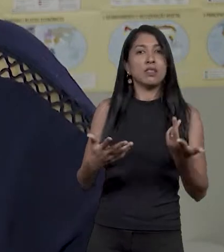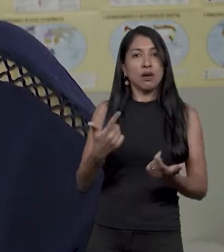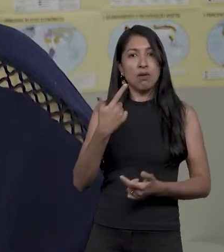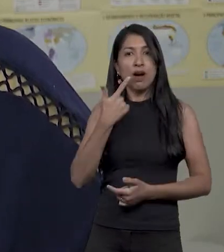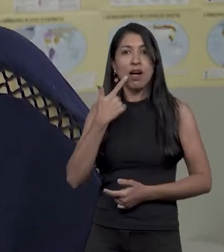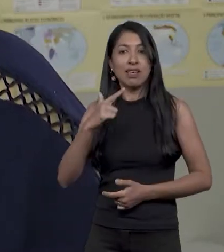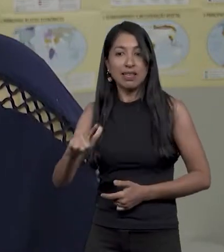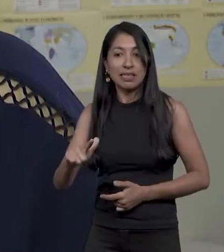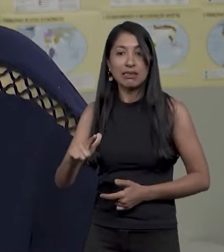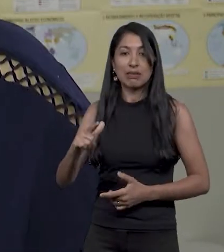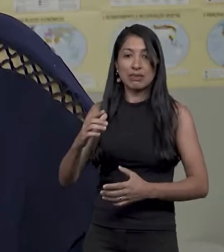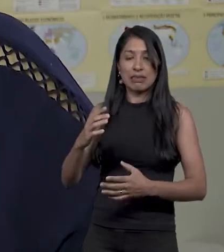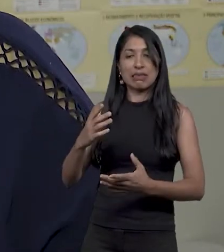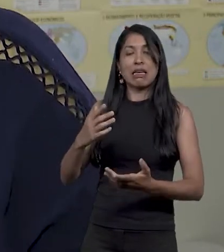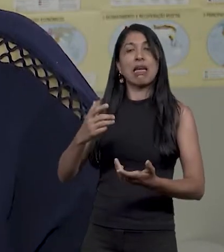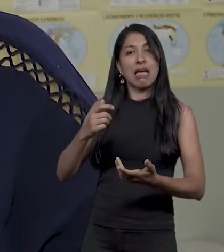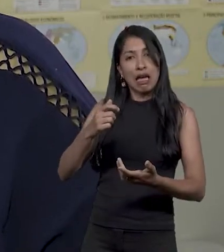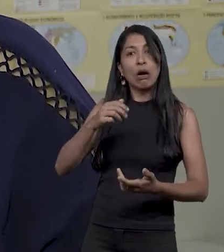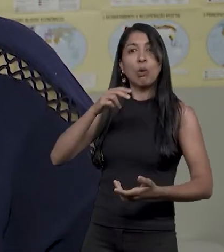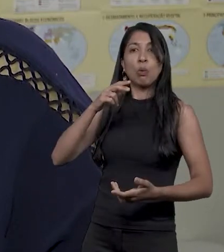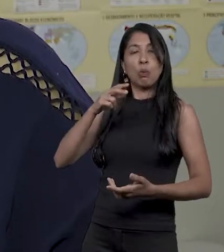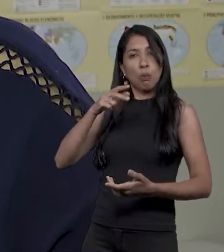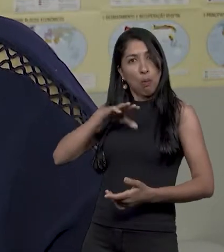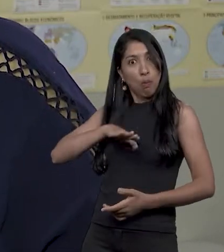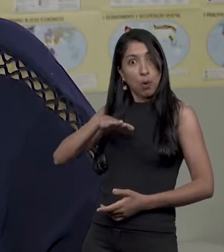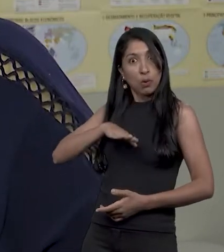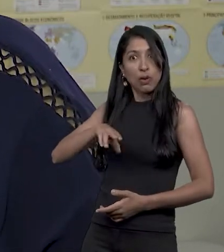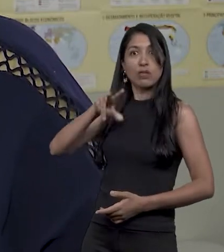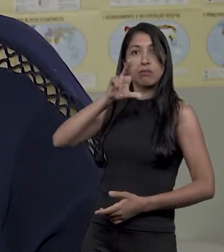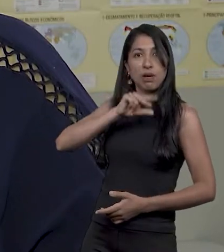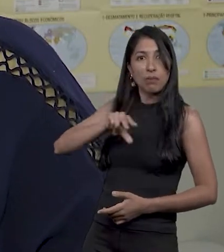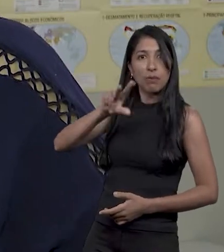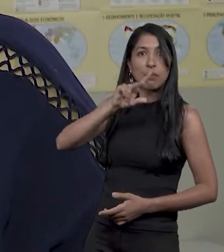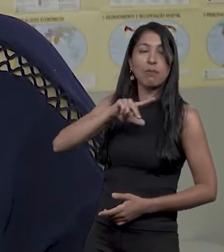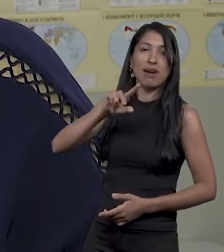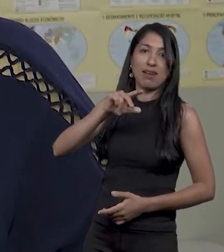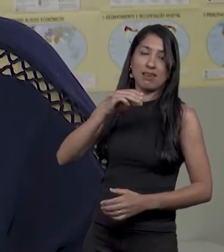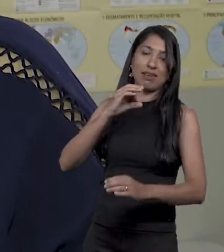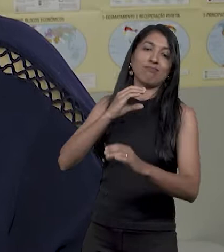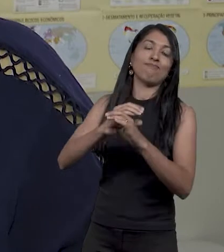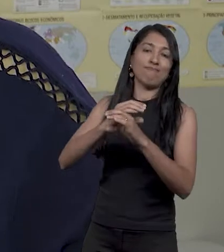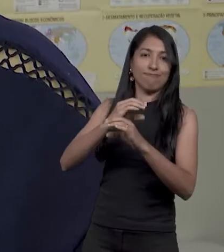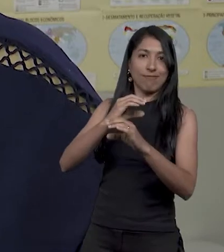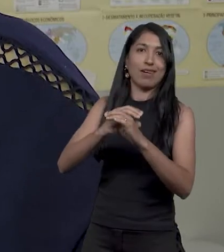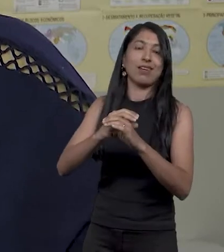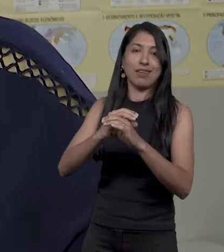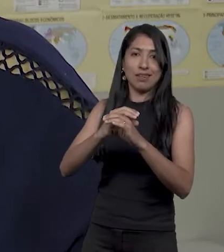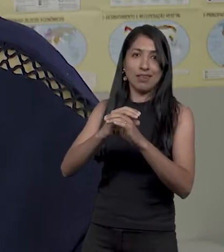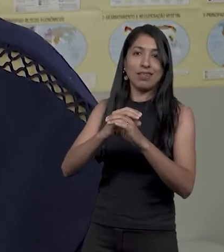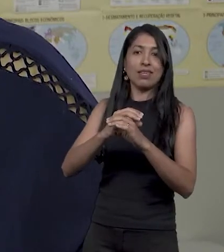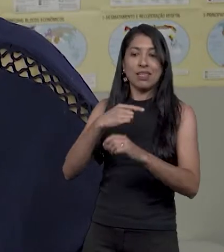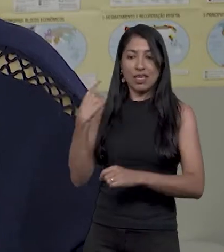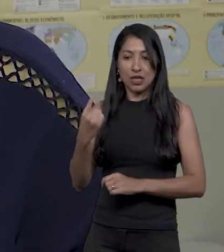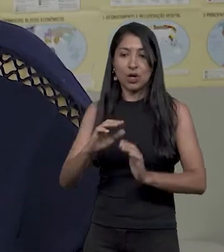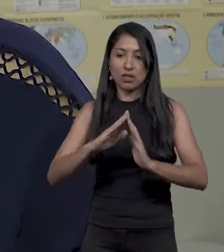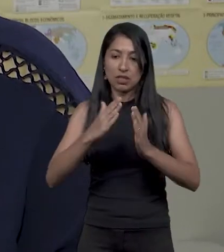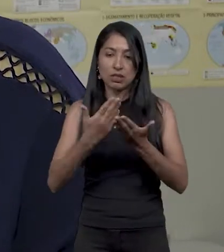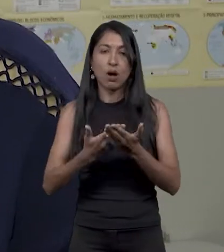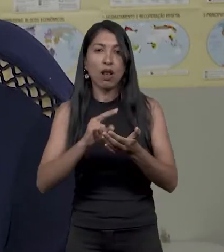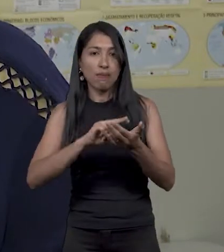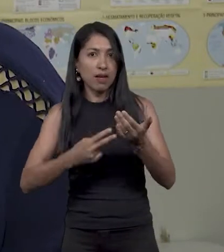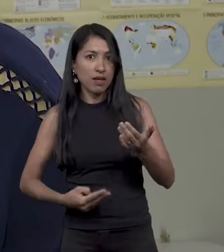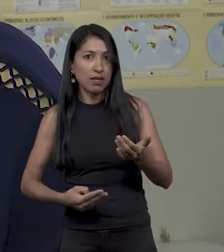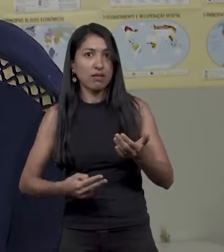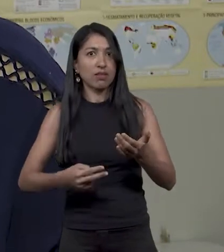então a língua dentro de casa é o português falado. E ele não tem acesso a essa língua. Aí a gente tenta dar esse acesso aqui, na